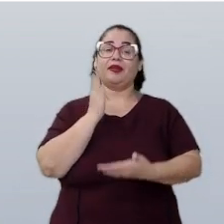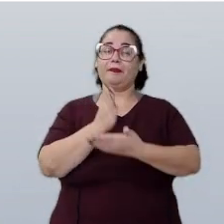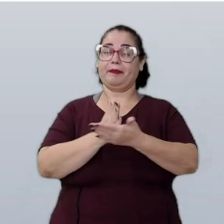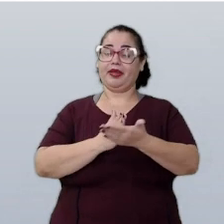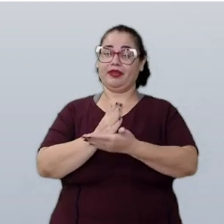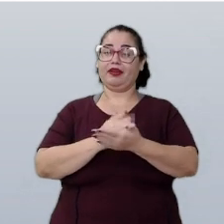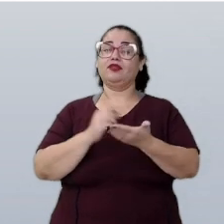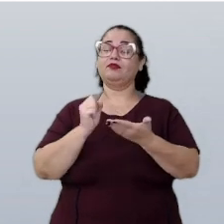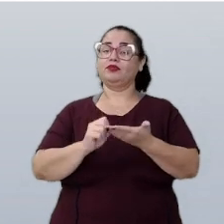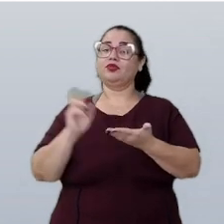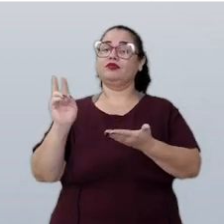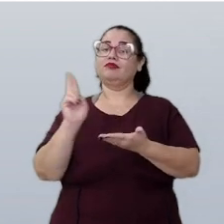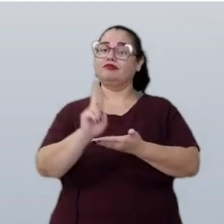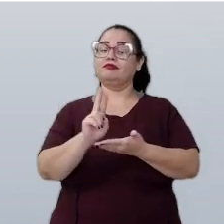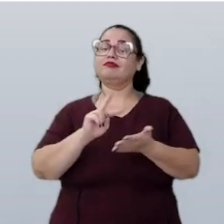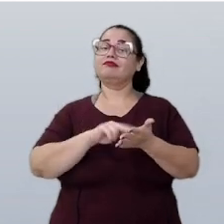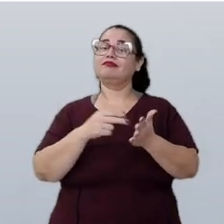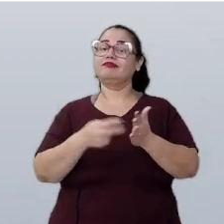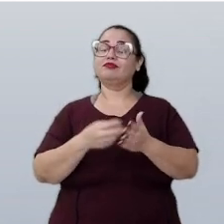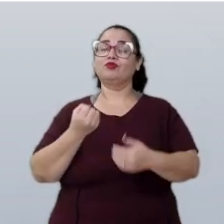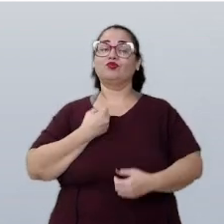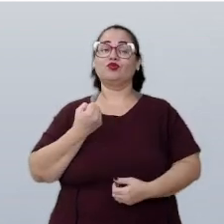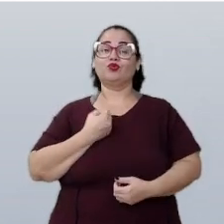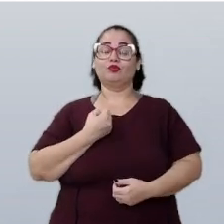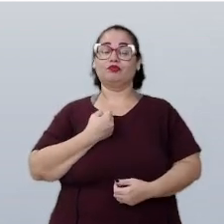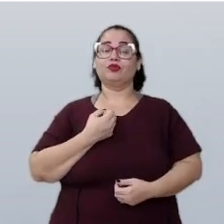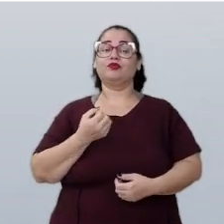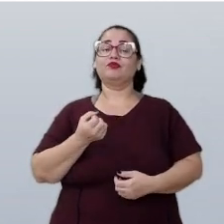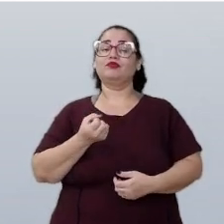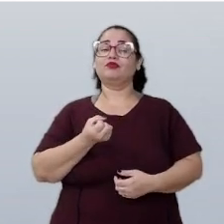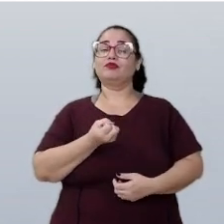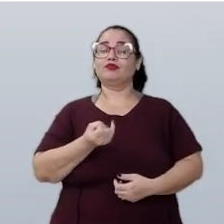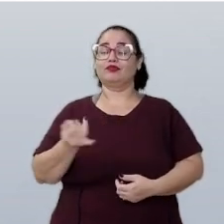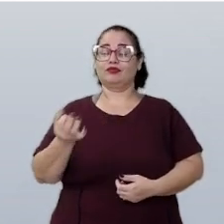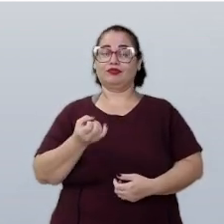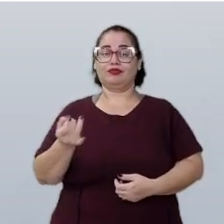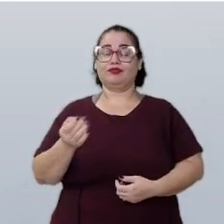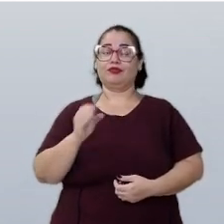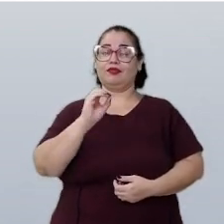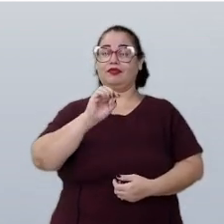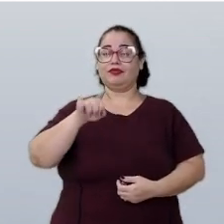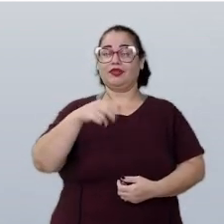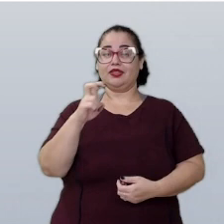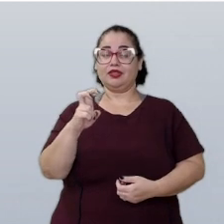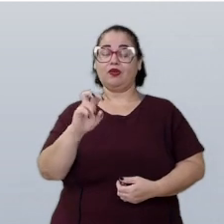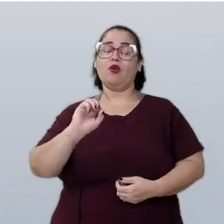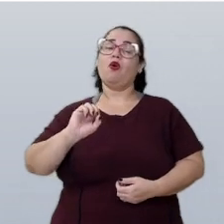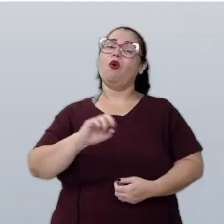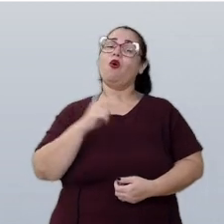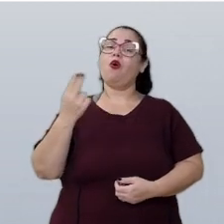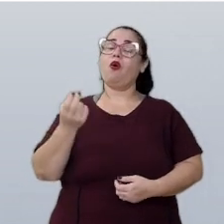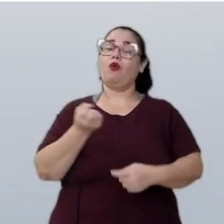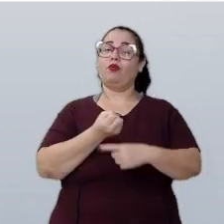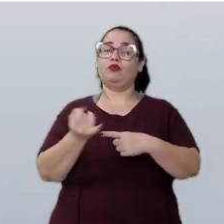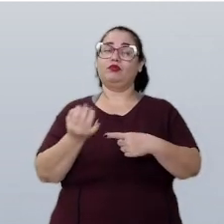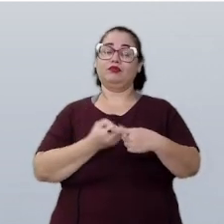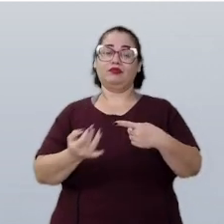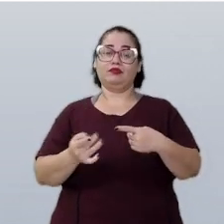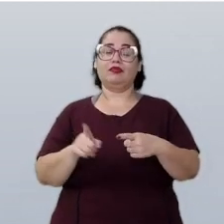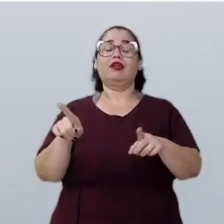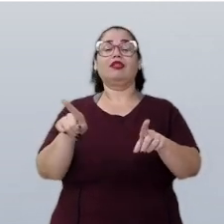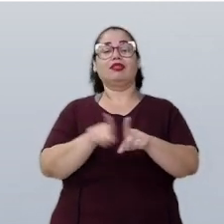pode ser representada por um número decimal, meio, ou por uma fração,